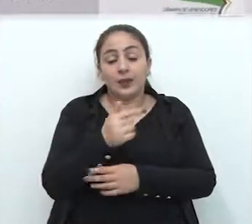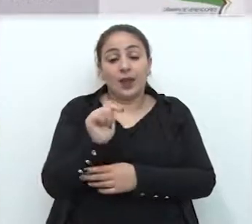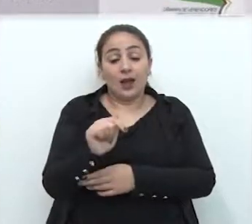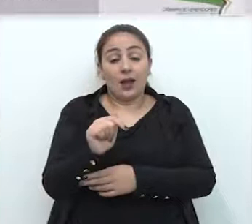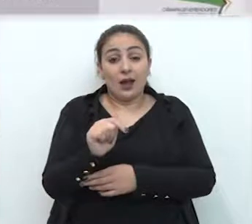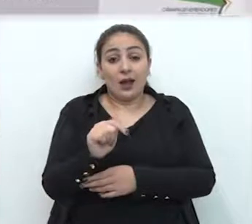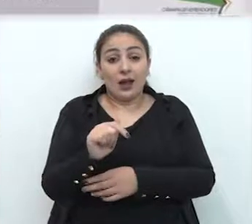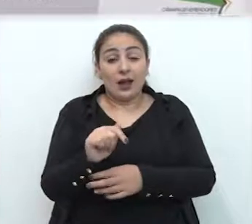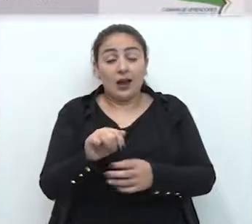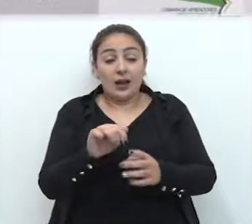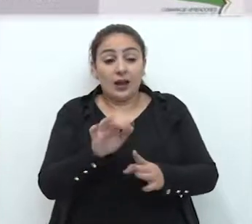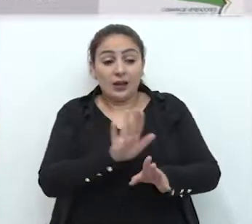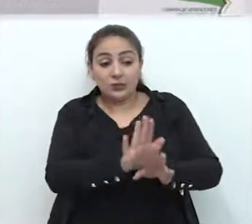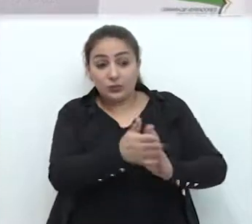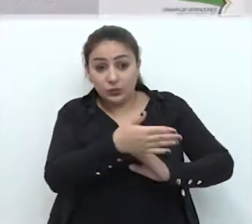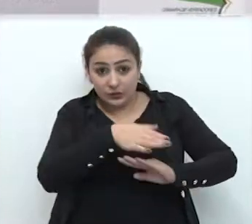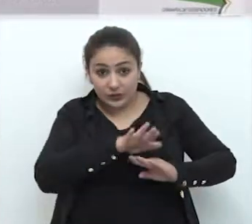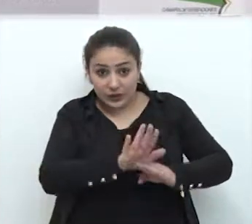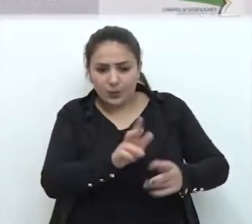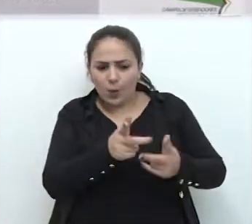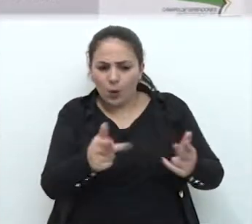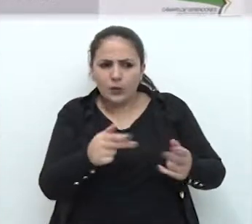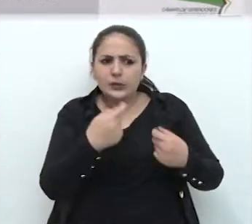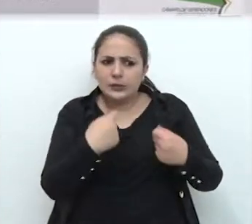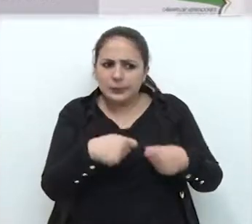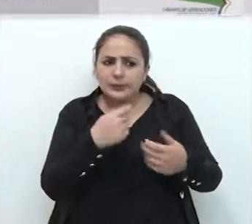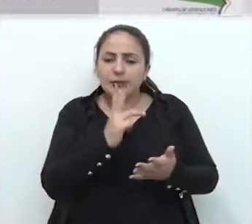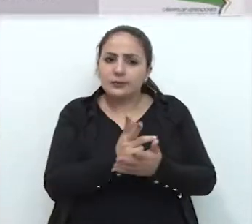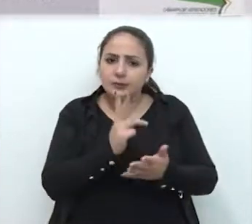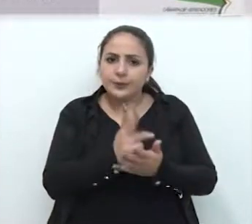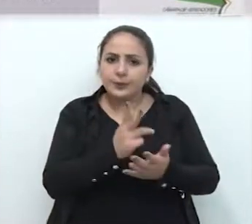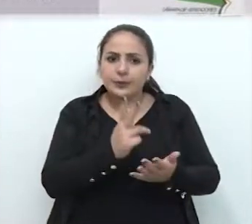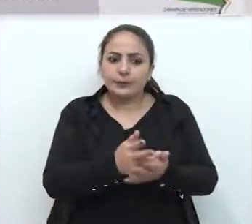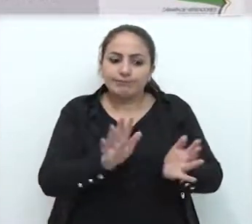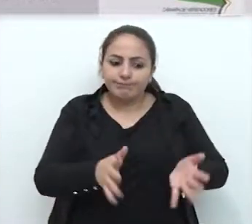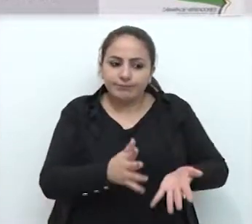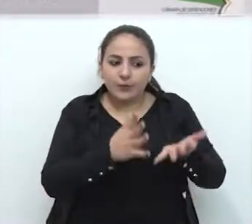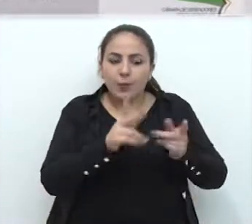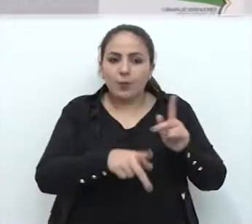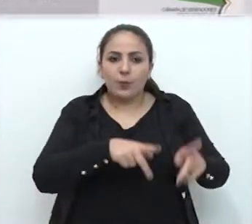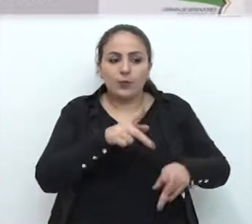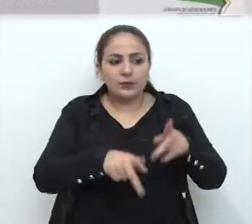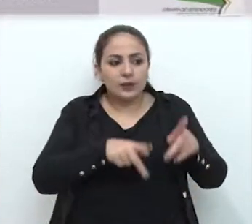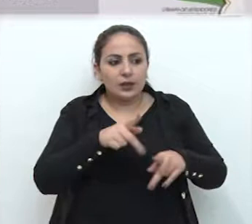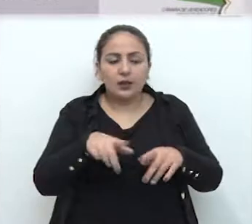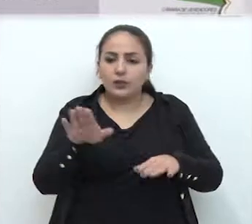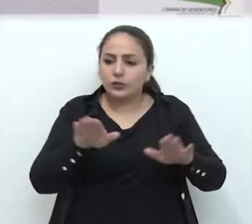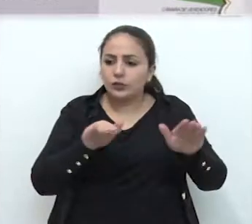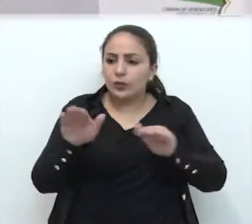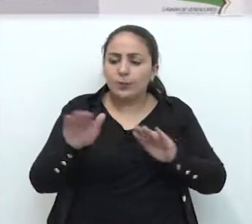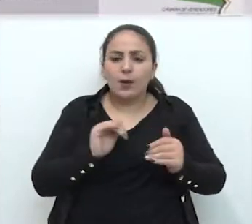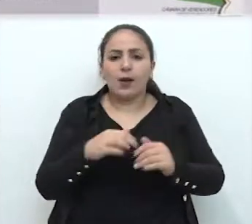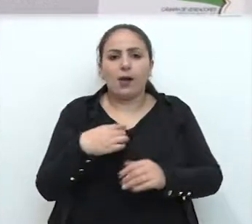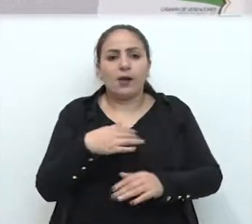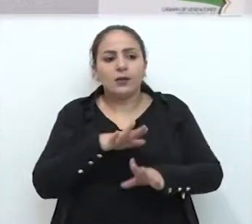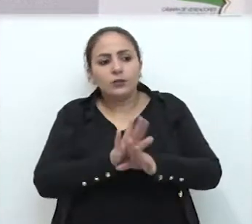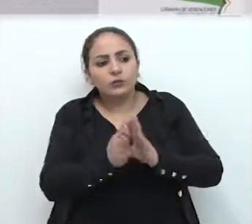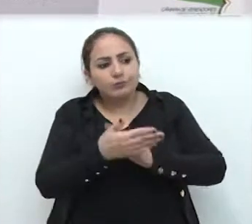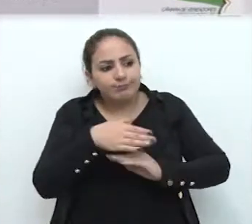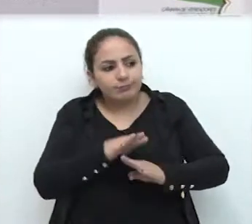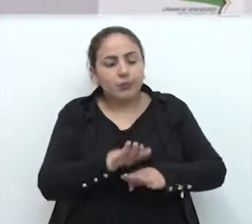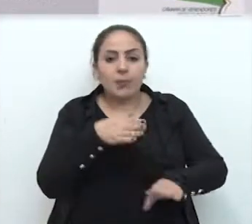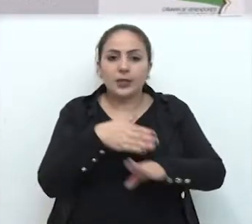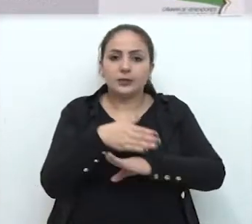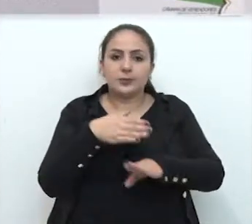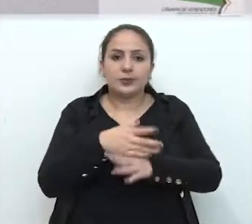a solidariedade é algo que deve sempre ser enaltecido. A população ser chamada, ser solidária, participar